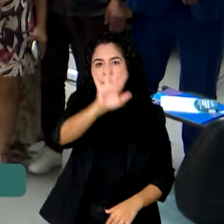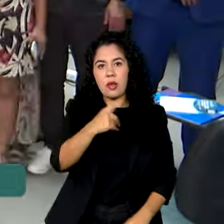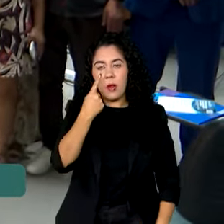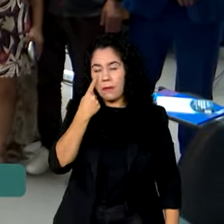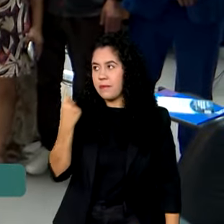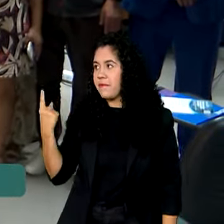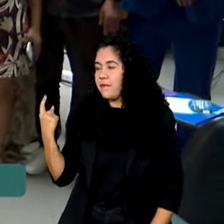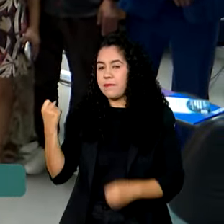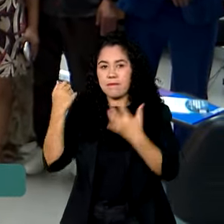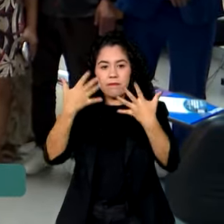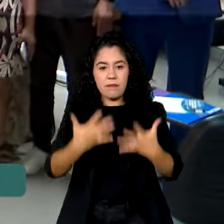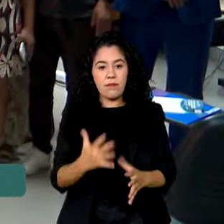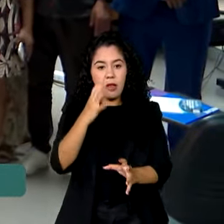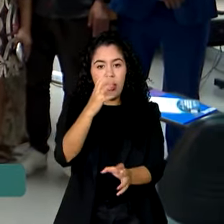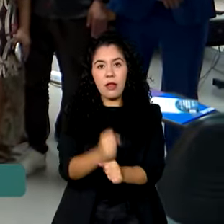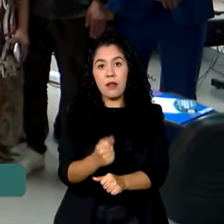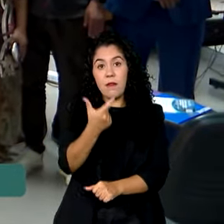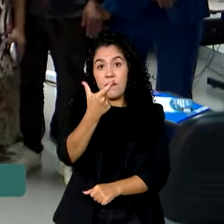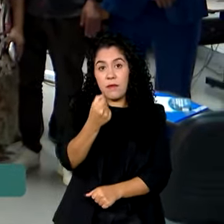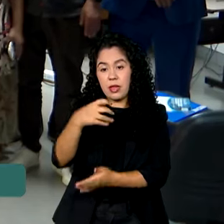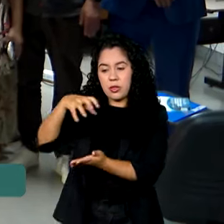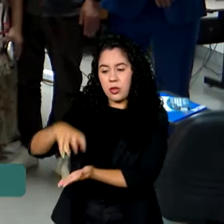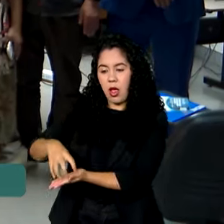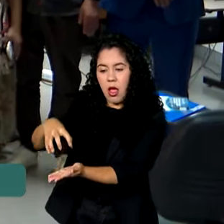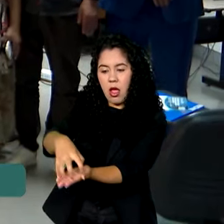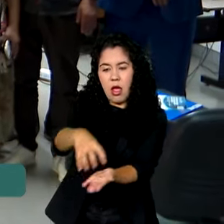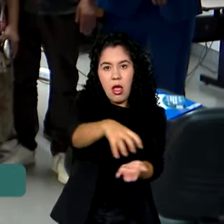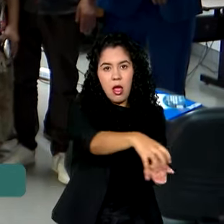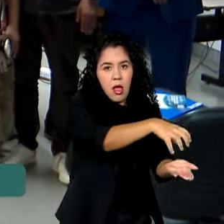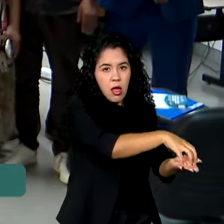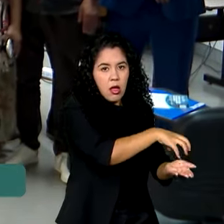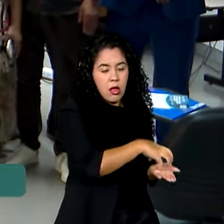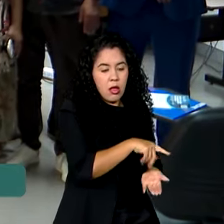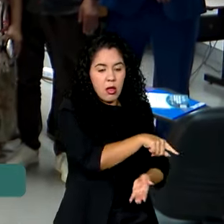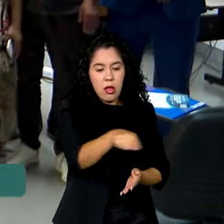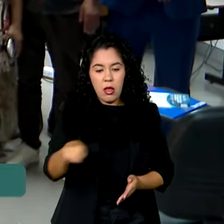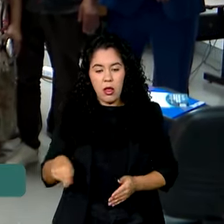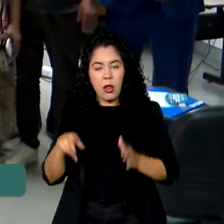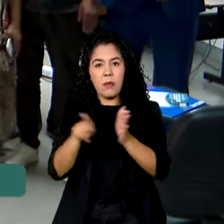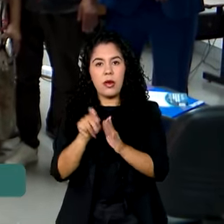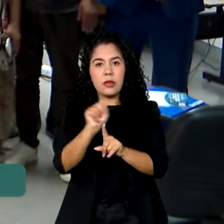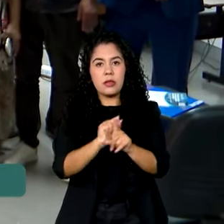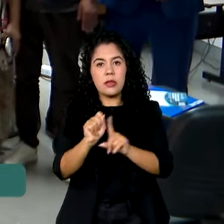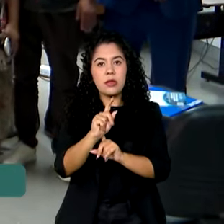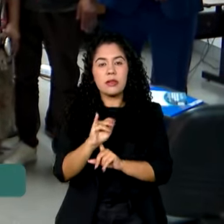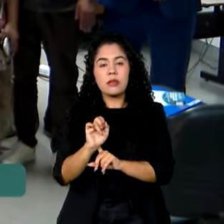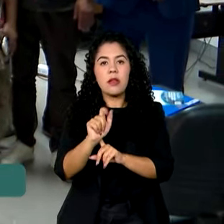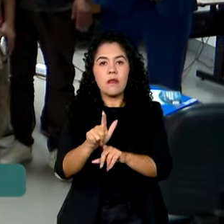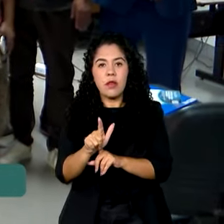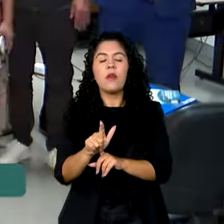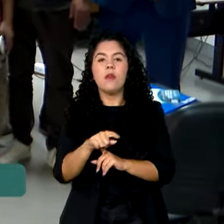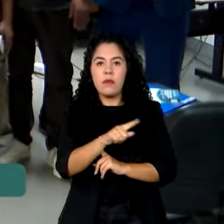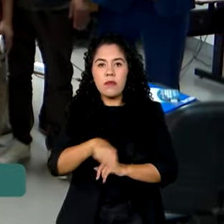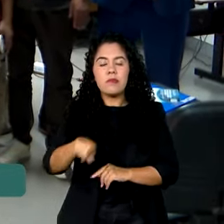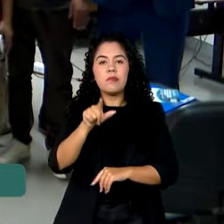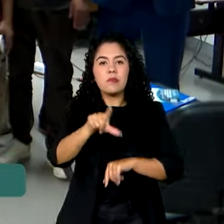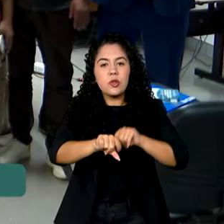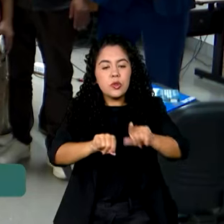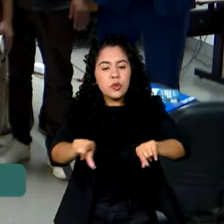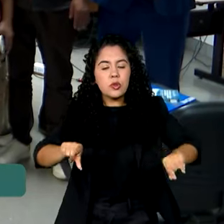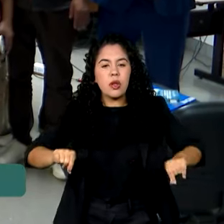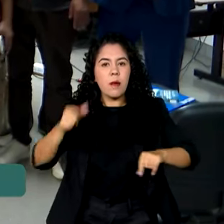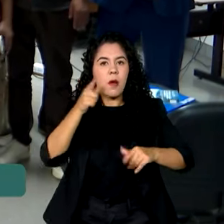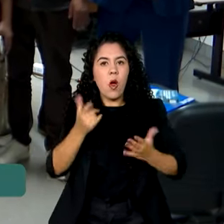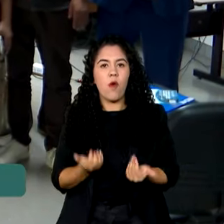20 organizações da sociedade civil foram selecionadas para qualificar 15 mil trabalhadores em todo o país.